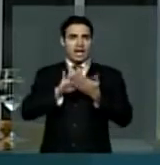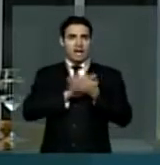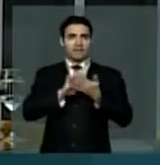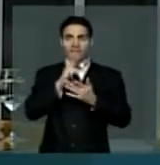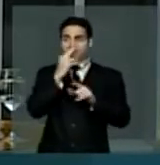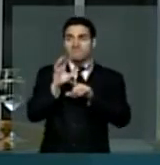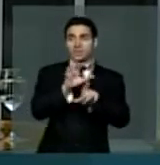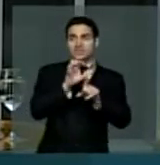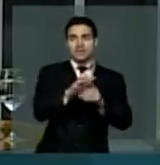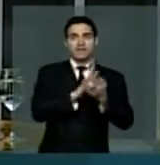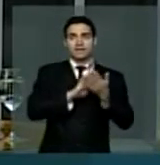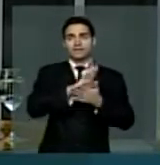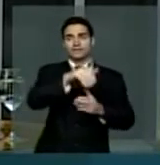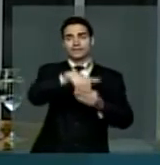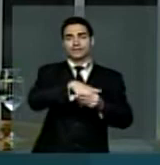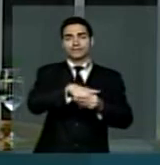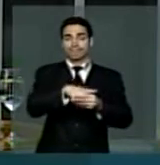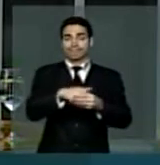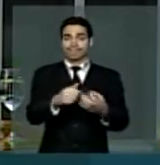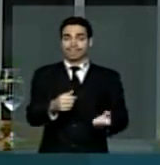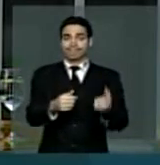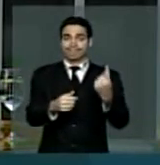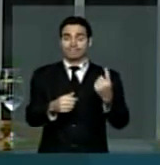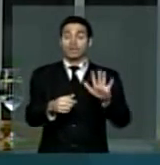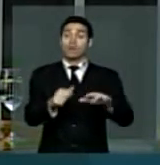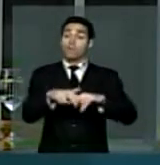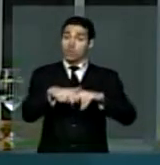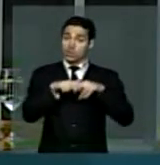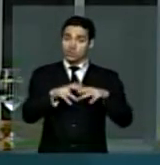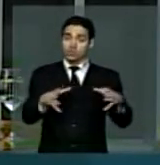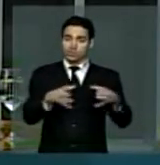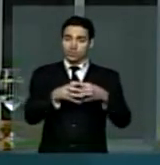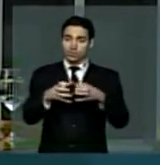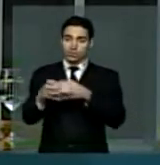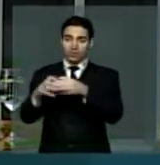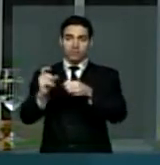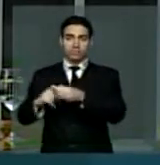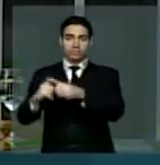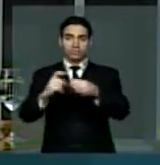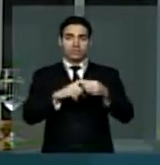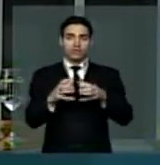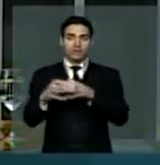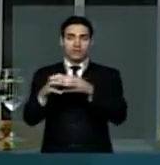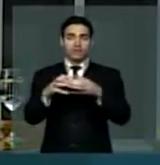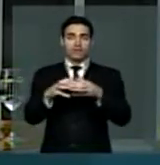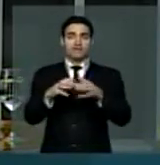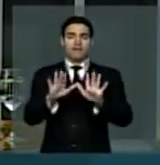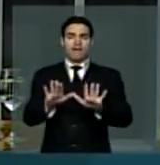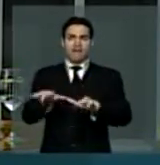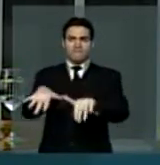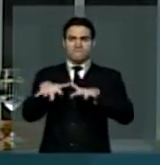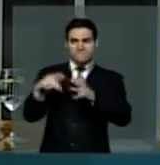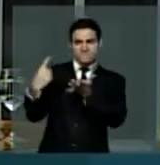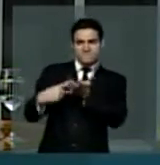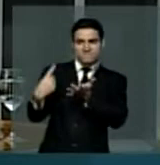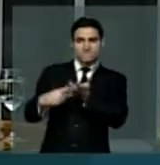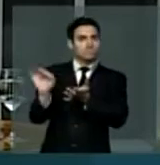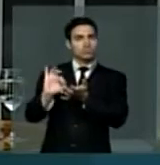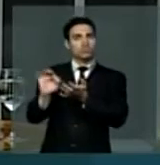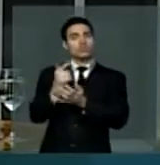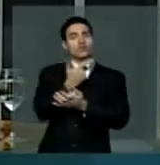por isso, presidente, essa coligação para levá-lo para uma coligação que não